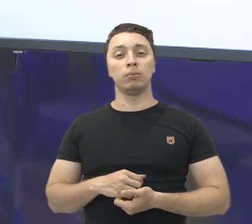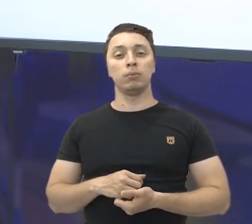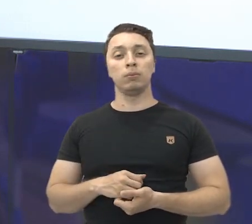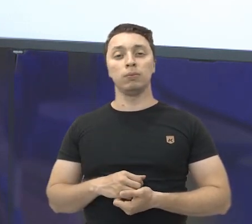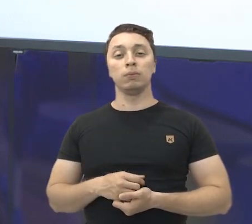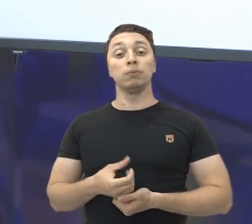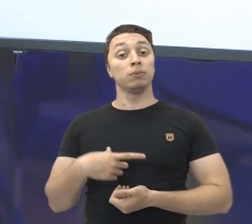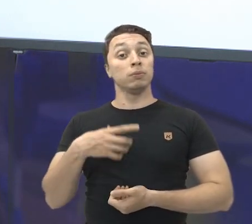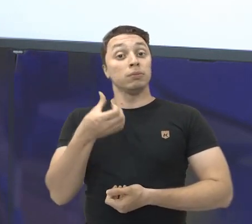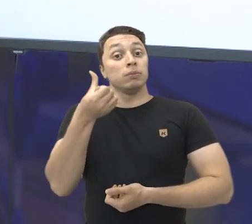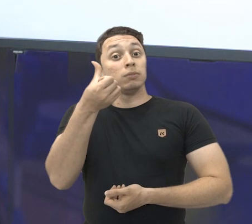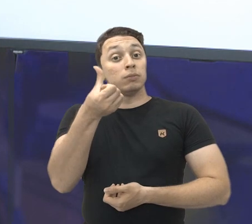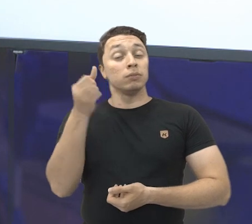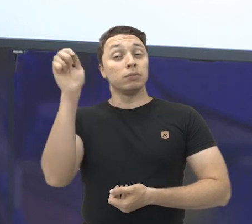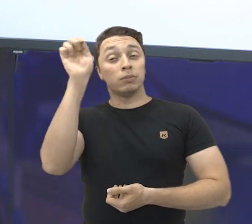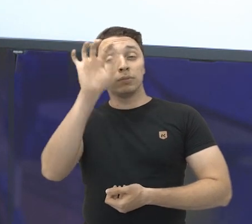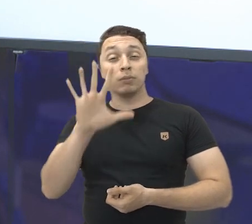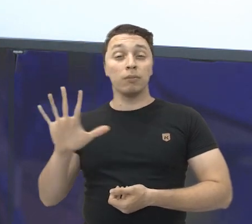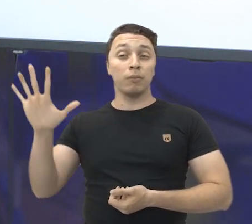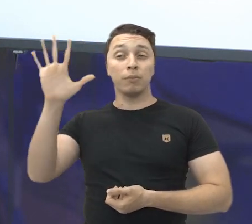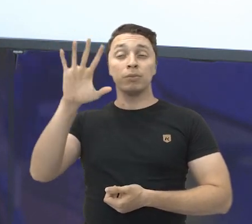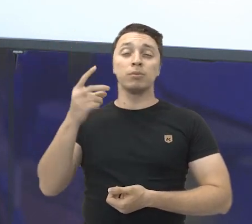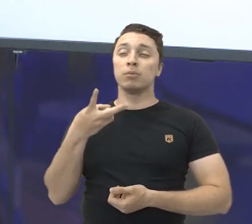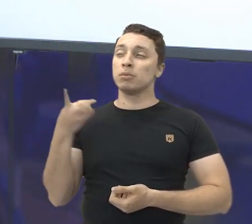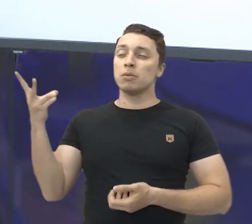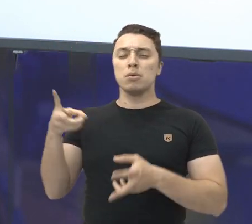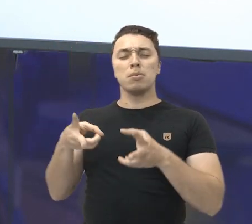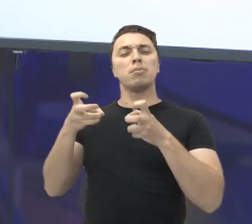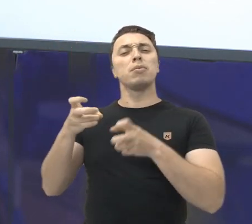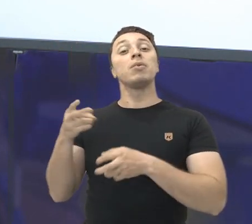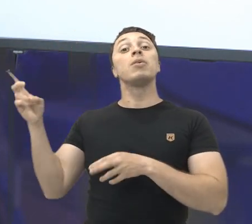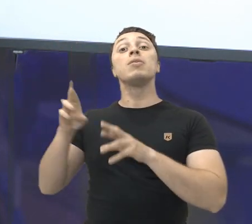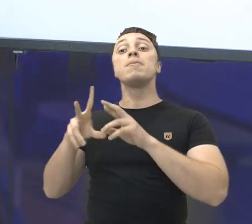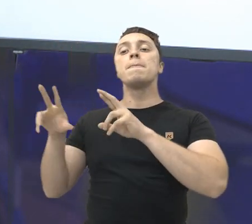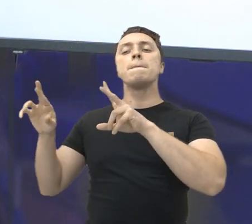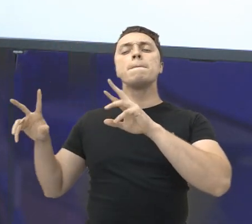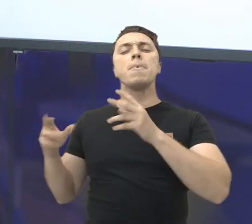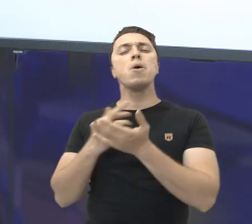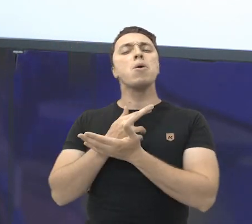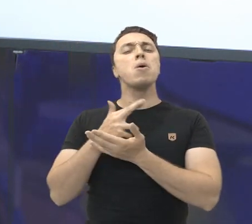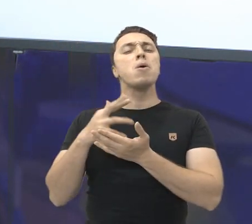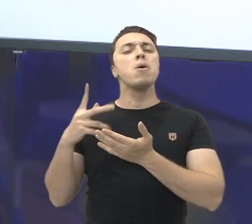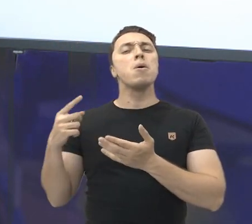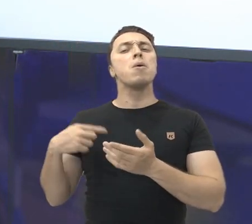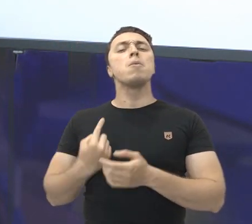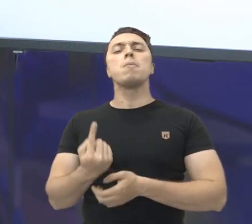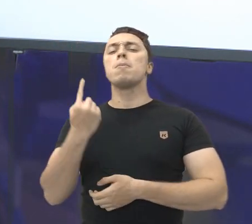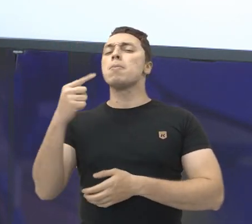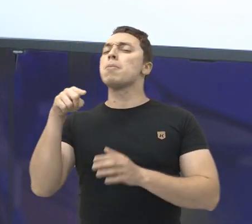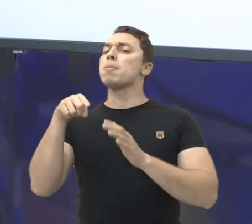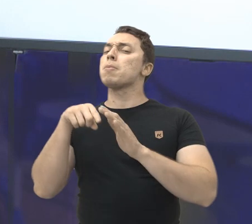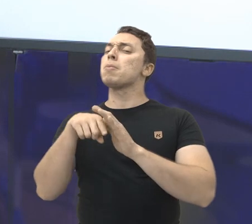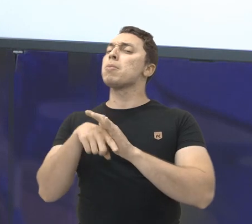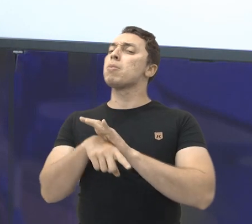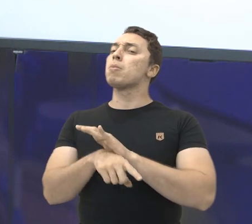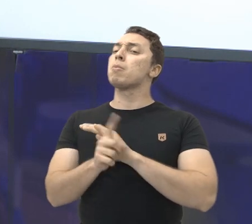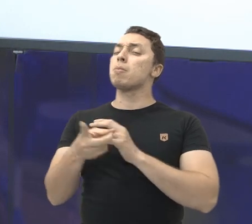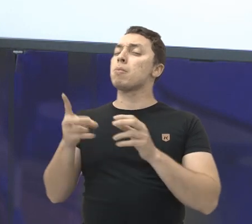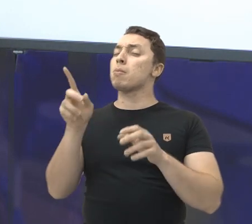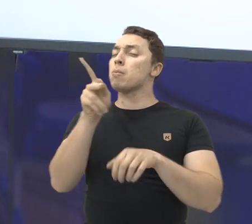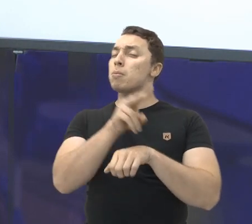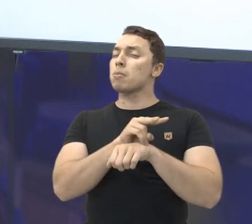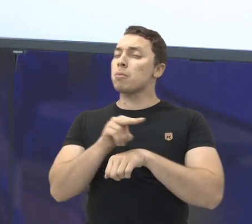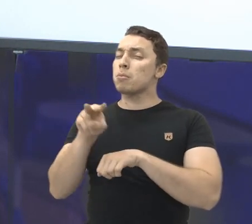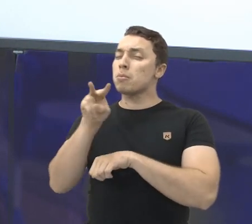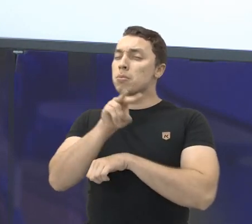imagens aqui. Você observa as diferenças entre elas. Só que eu tenho uma questão. Onde você vai observar